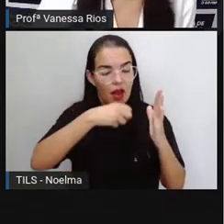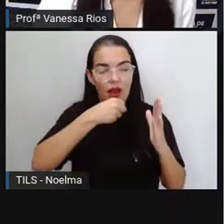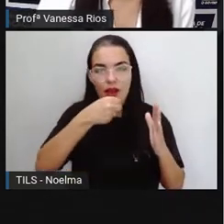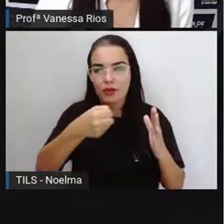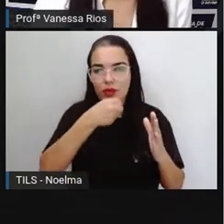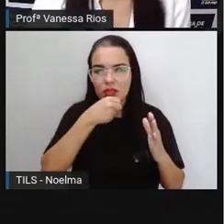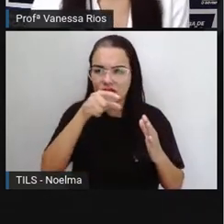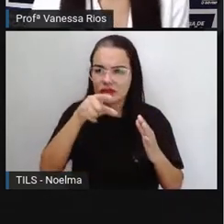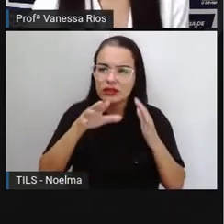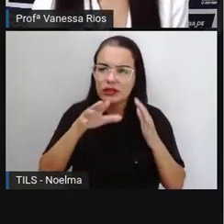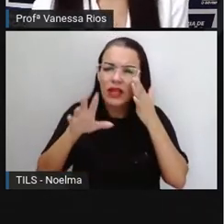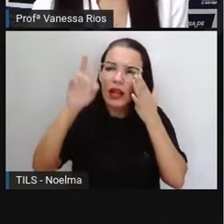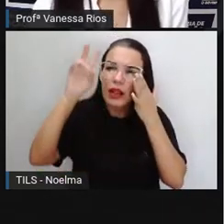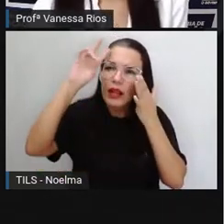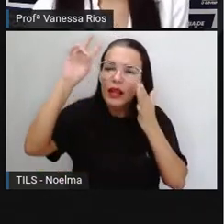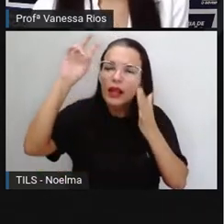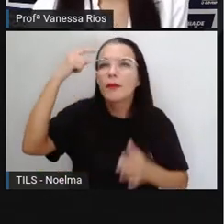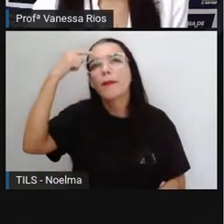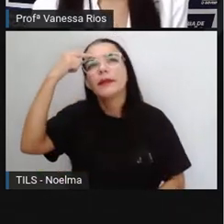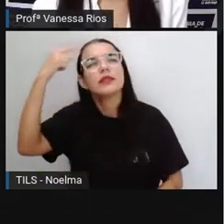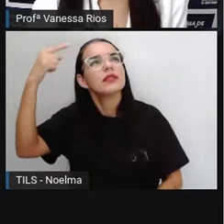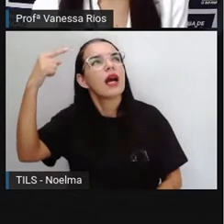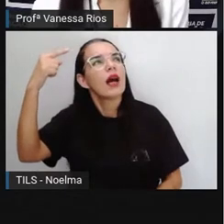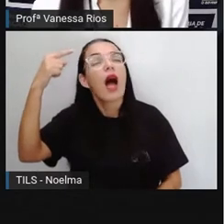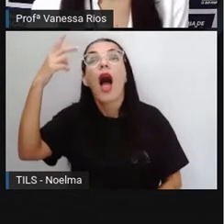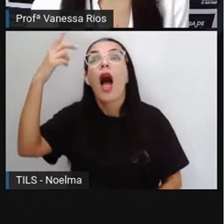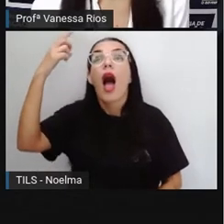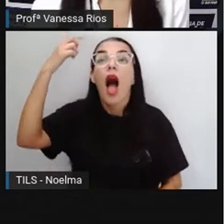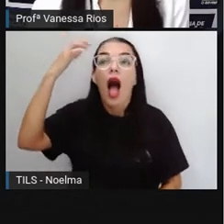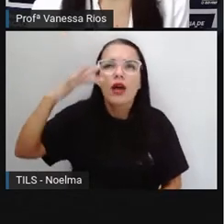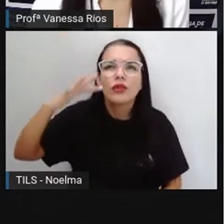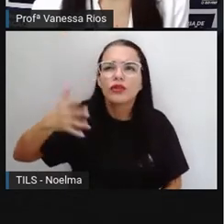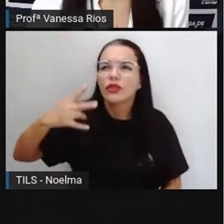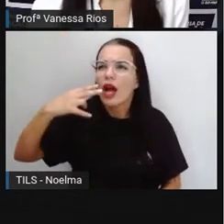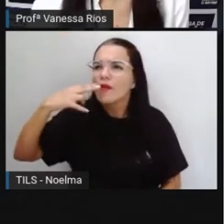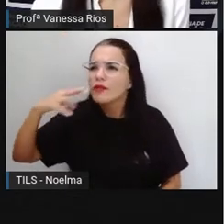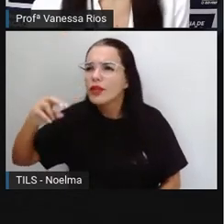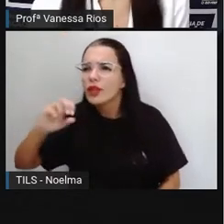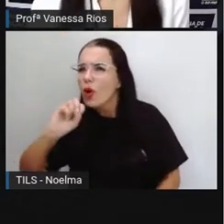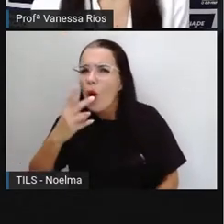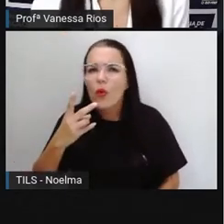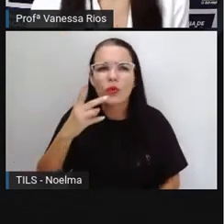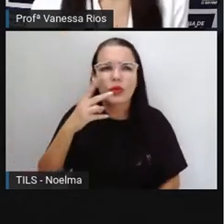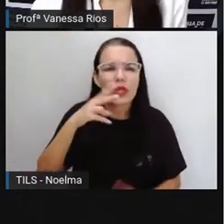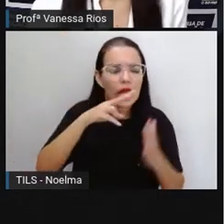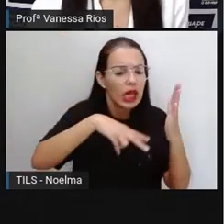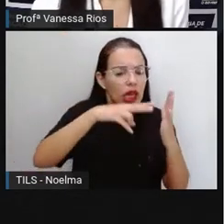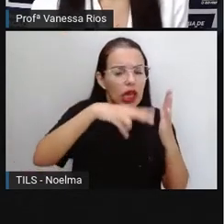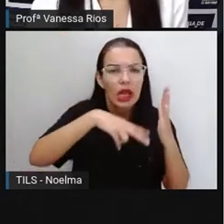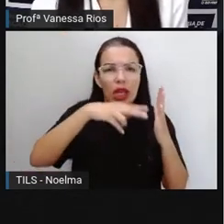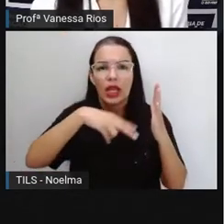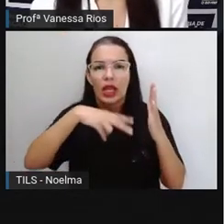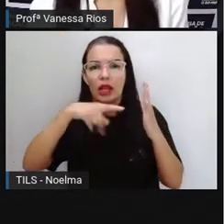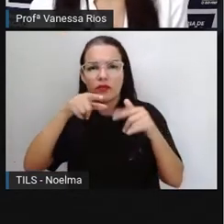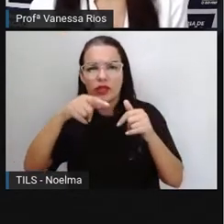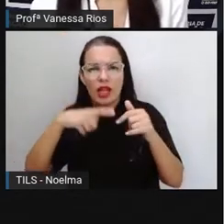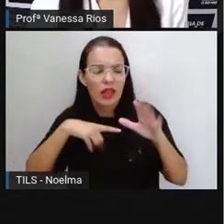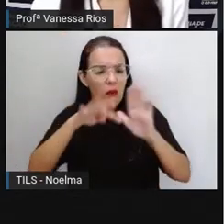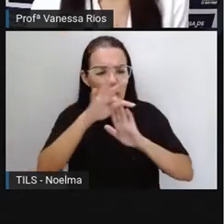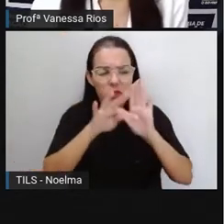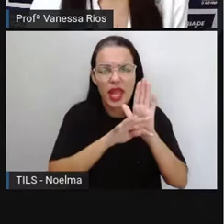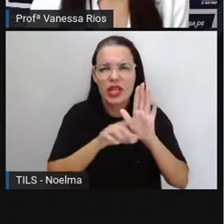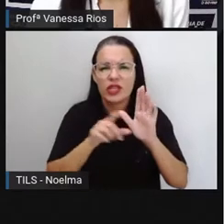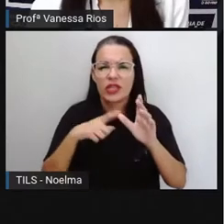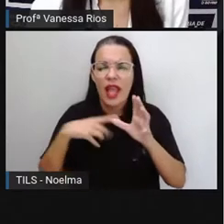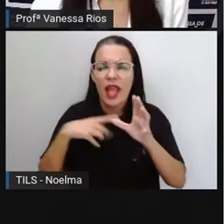recorda, vem aí a sua mente, ao seu pensamento, a leitura de algum texto que foi classificado ou